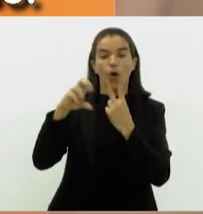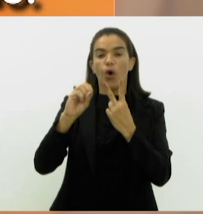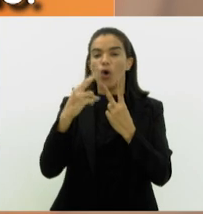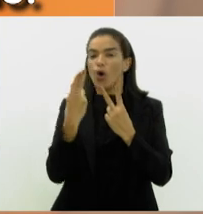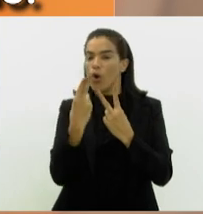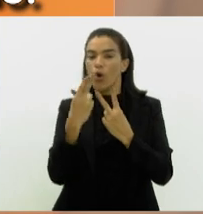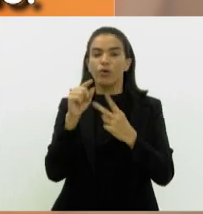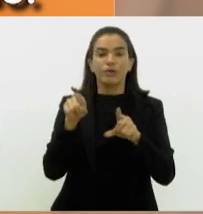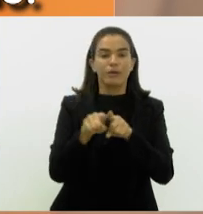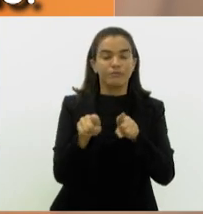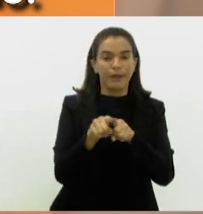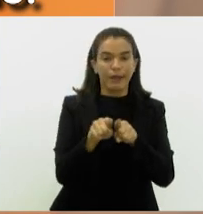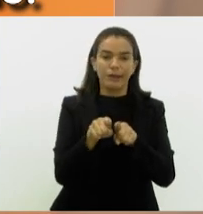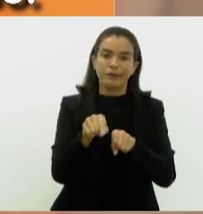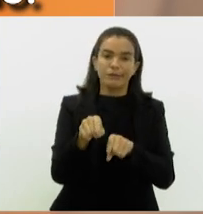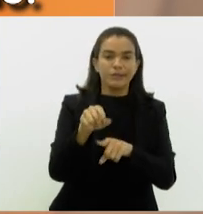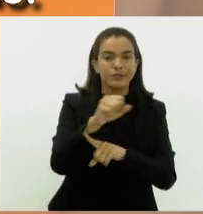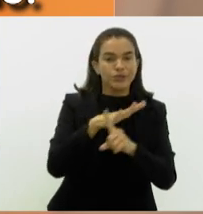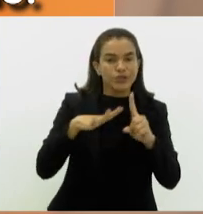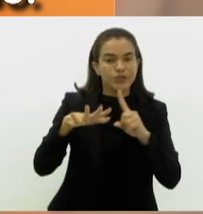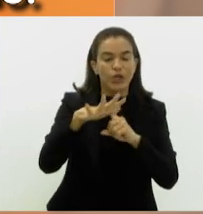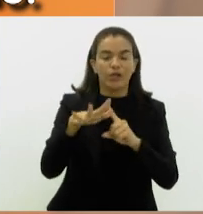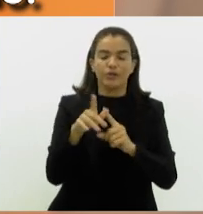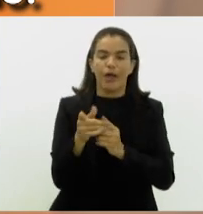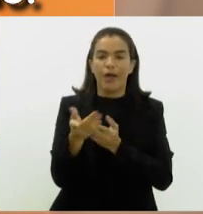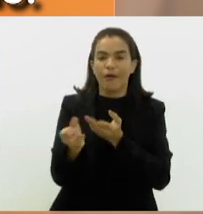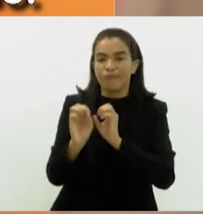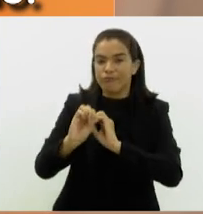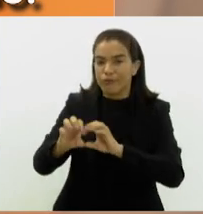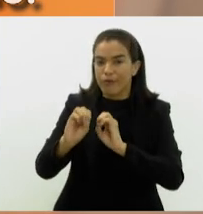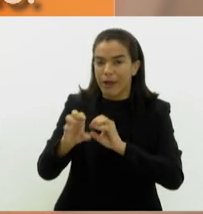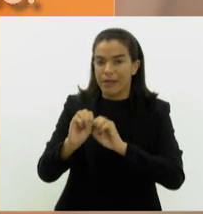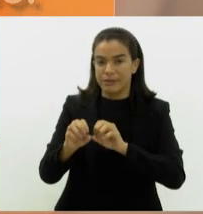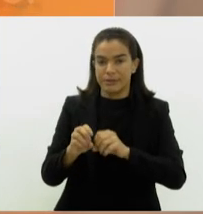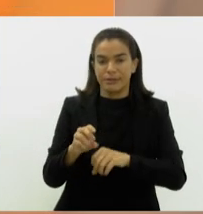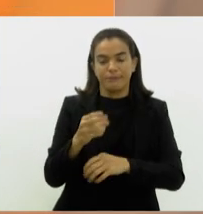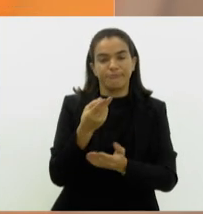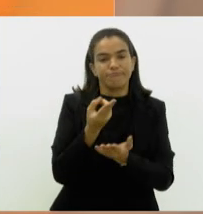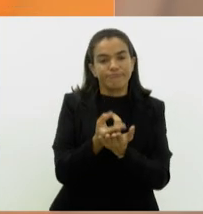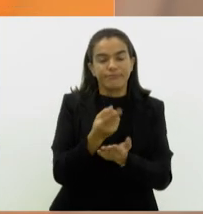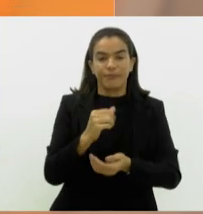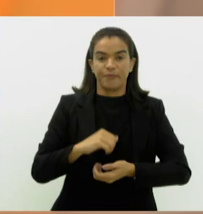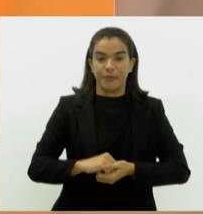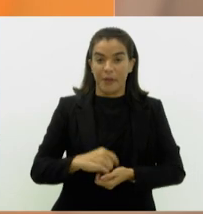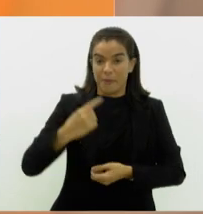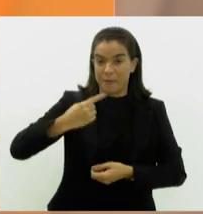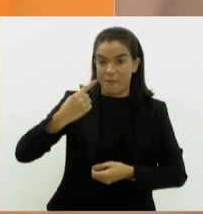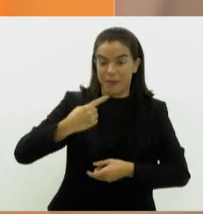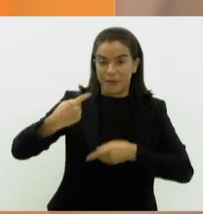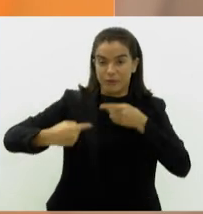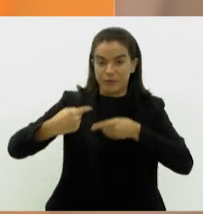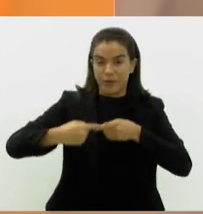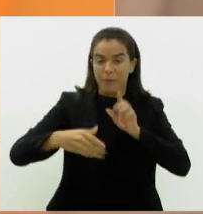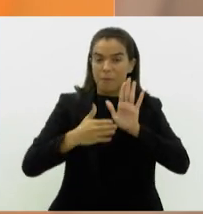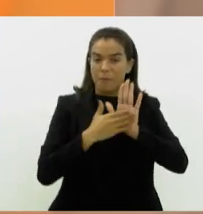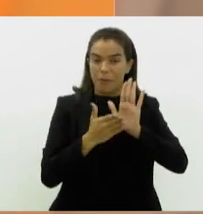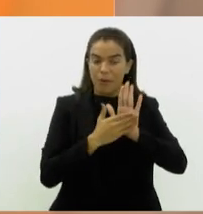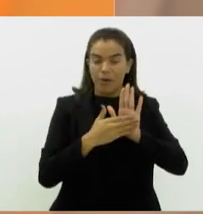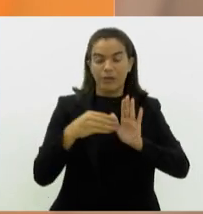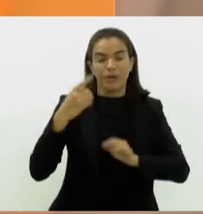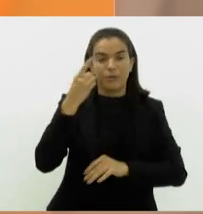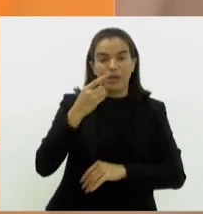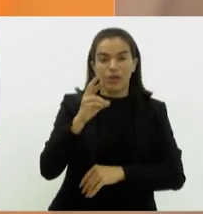submetidas a medidas socioeducativas de internação. Em primeira discussão, proposta do deputado